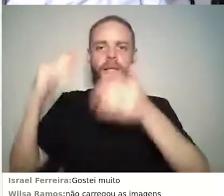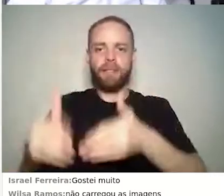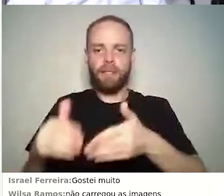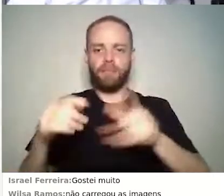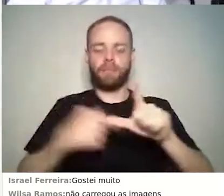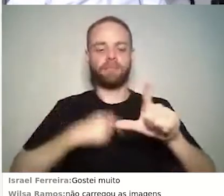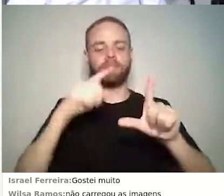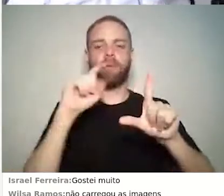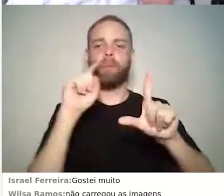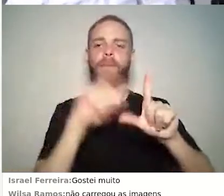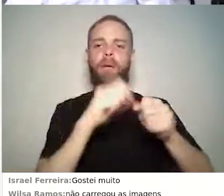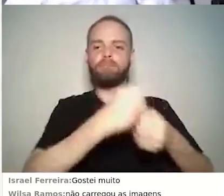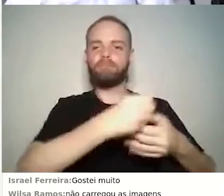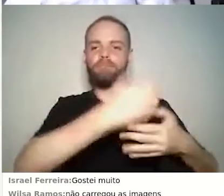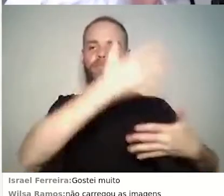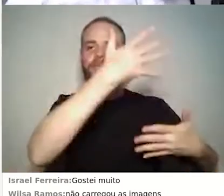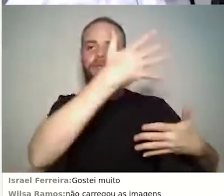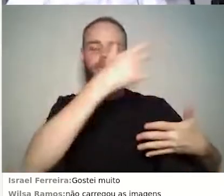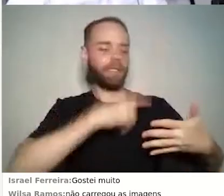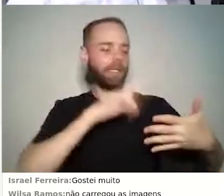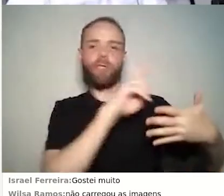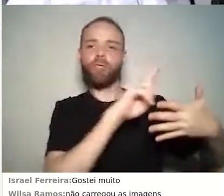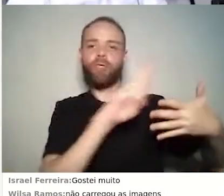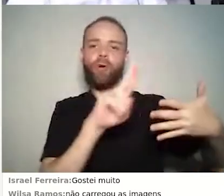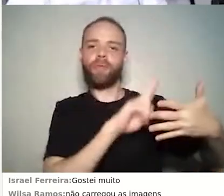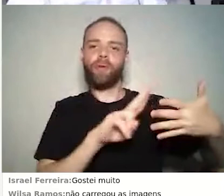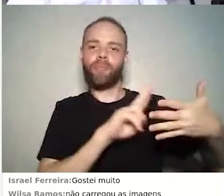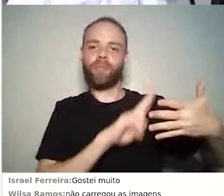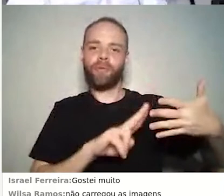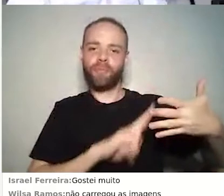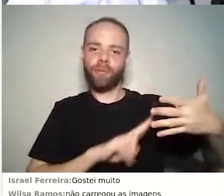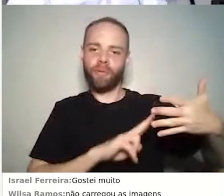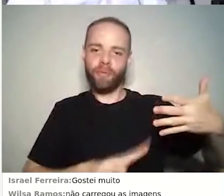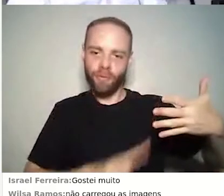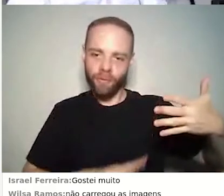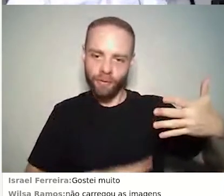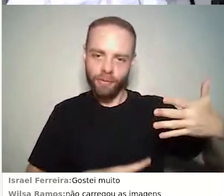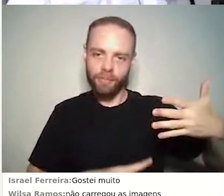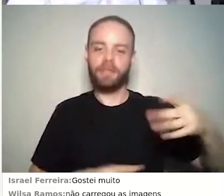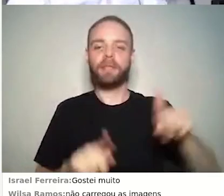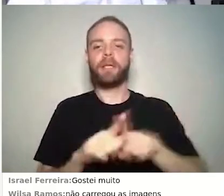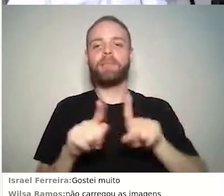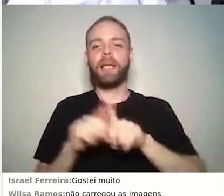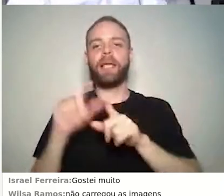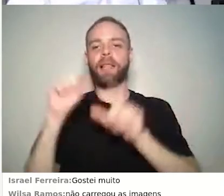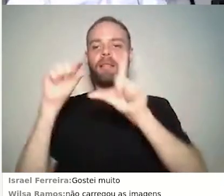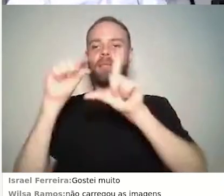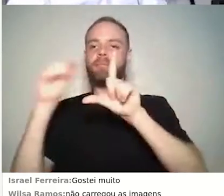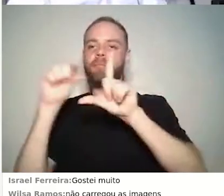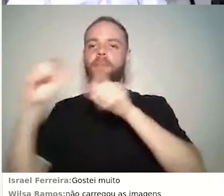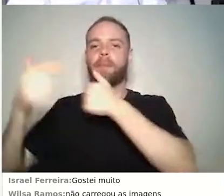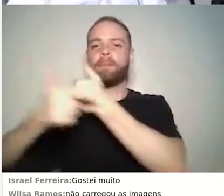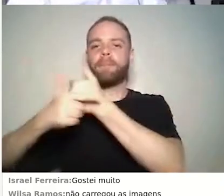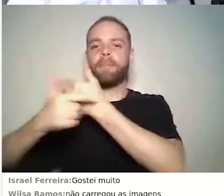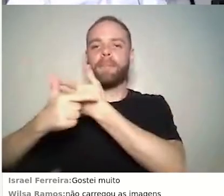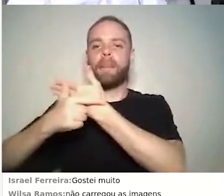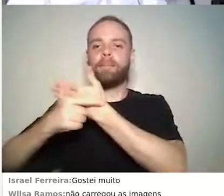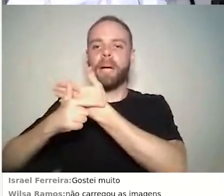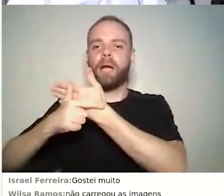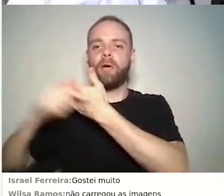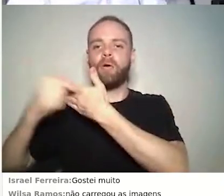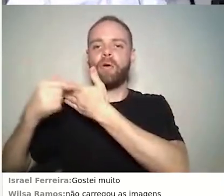de participantes específicos. Então, aqui na aba papéis, eu vejo todos os papéis que eu tenho, eu consigo identificar quem são os